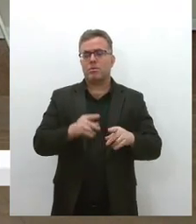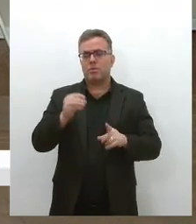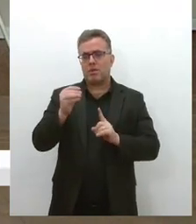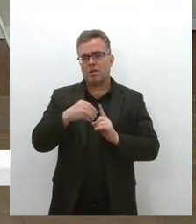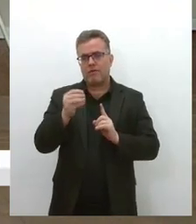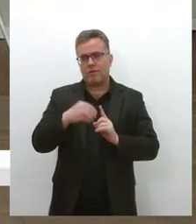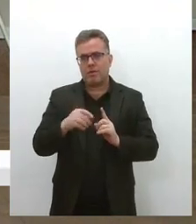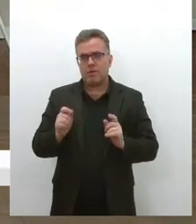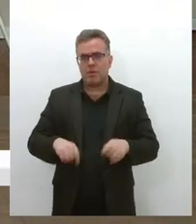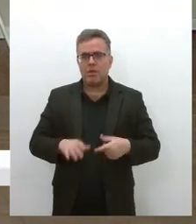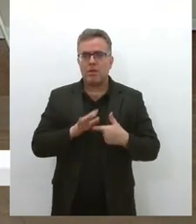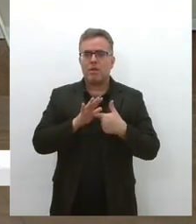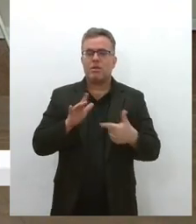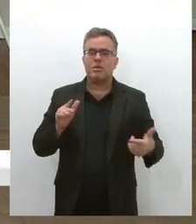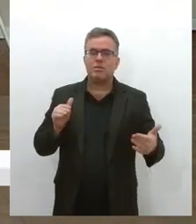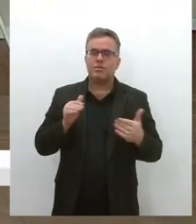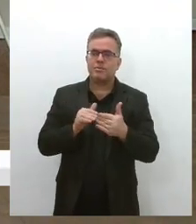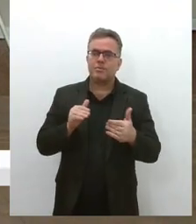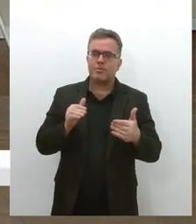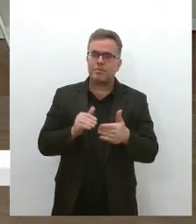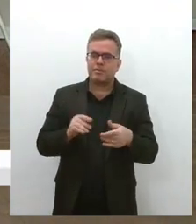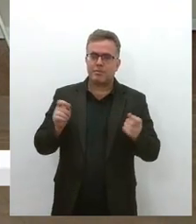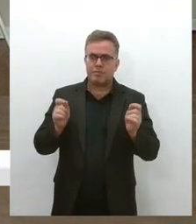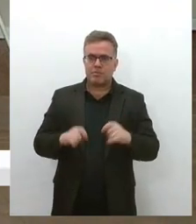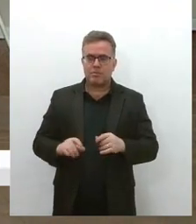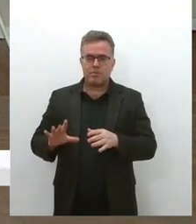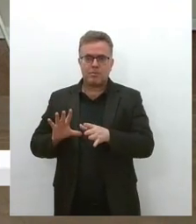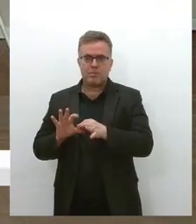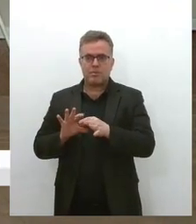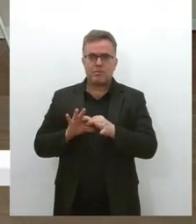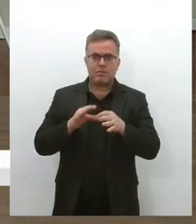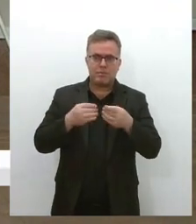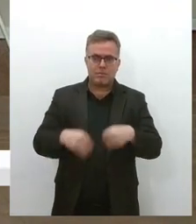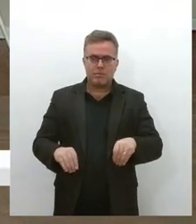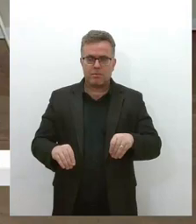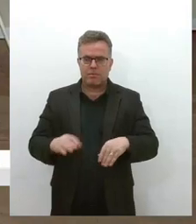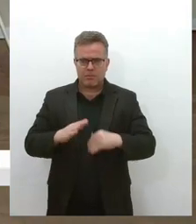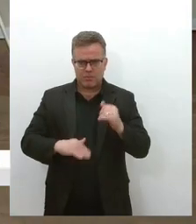também está relacionado ao contexto de precarização da profissão?